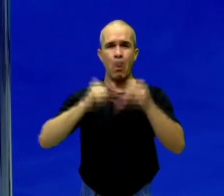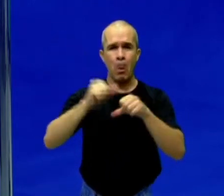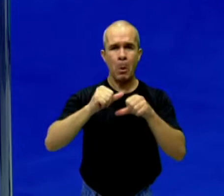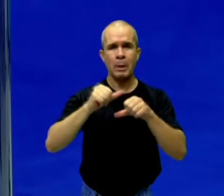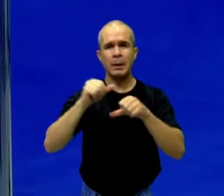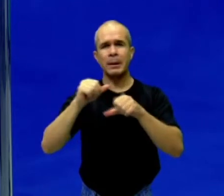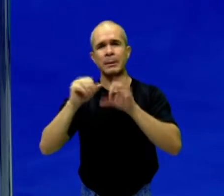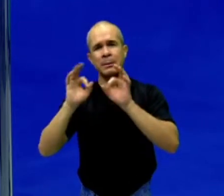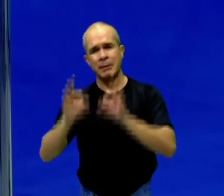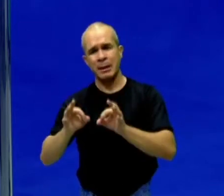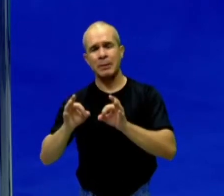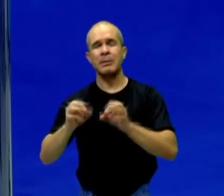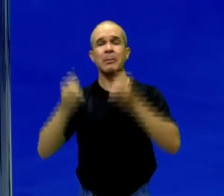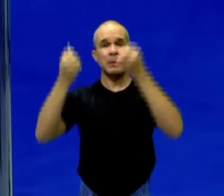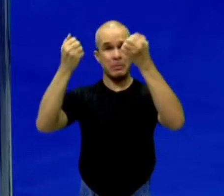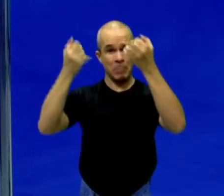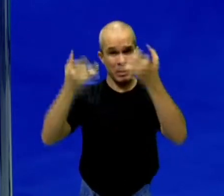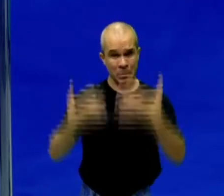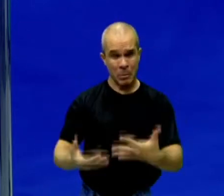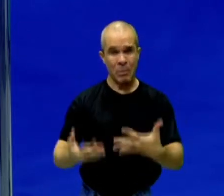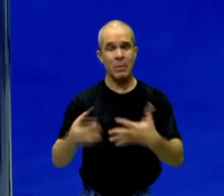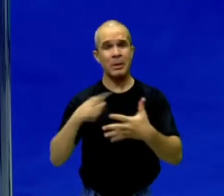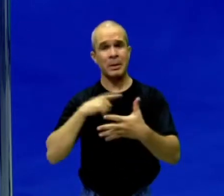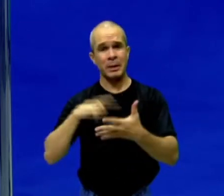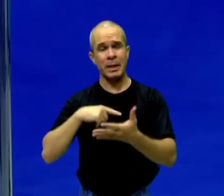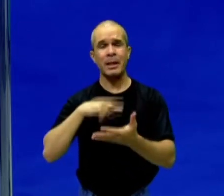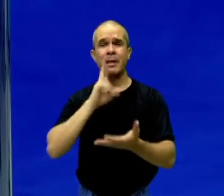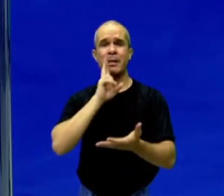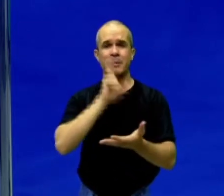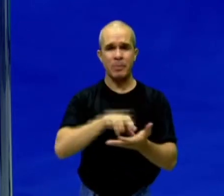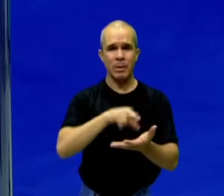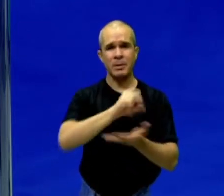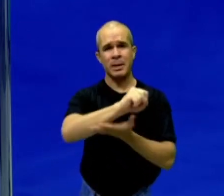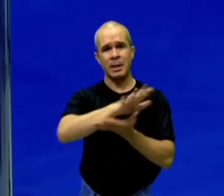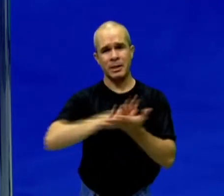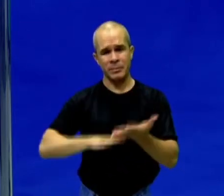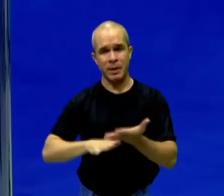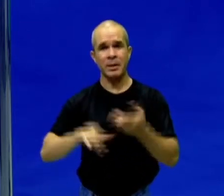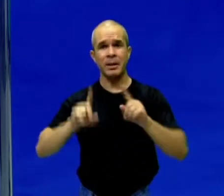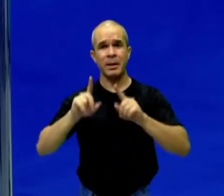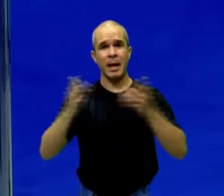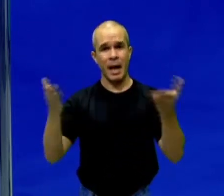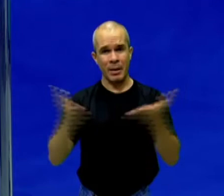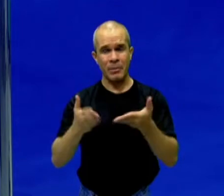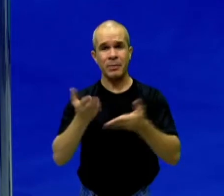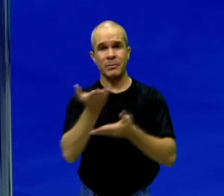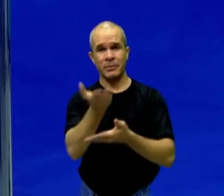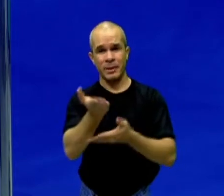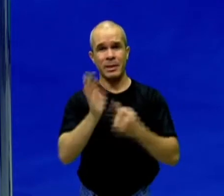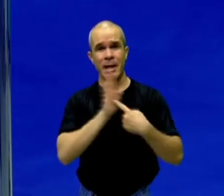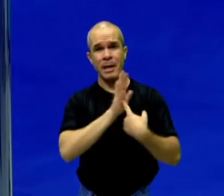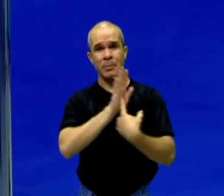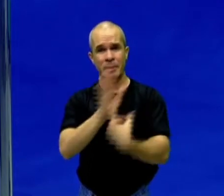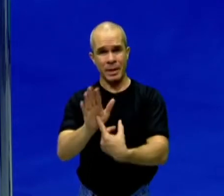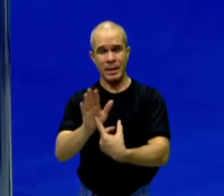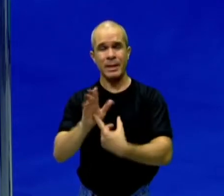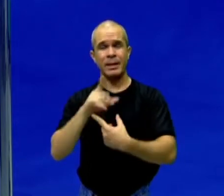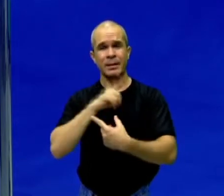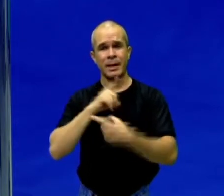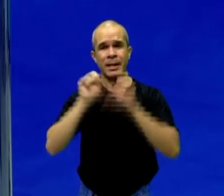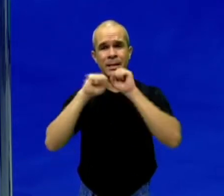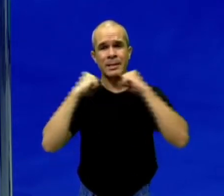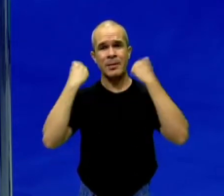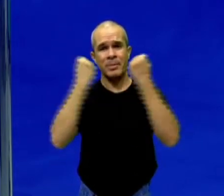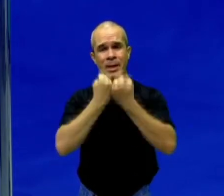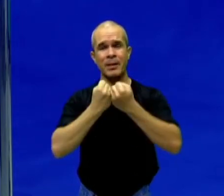explicou a aula, o professor passou um exercício e agora vocês terão que apresentar um seminário sobre esse mesmo